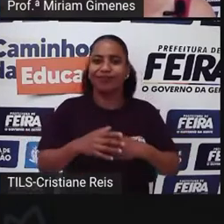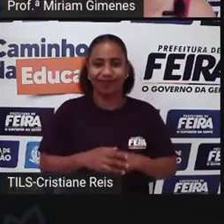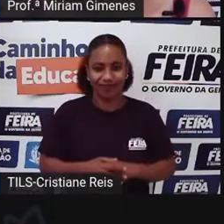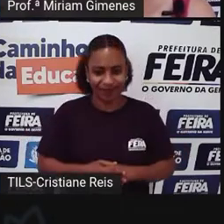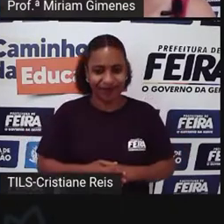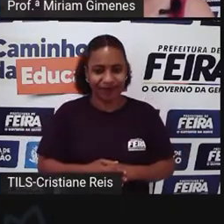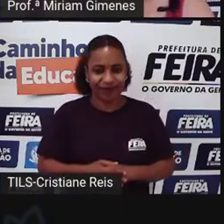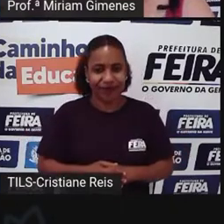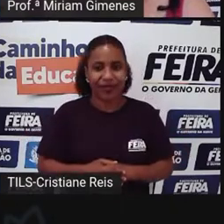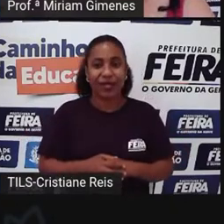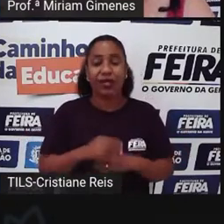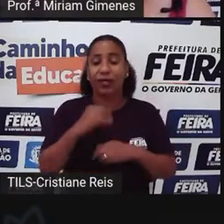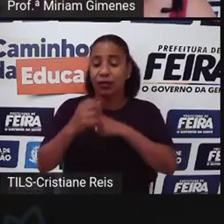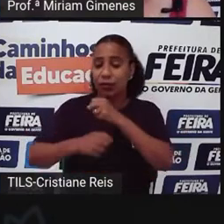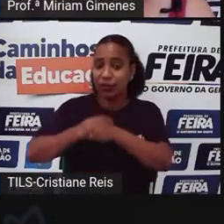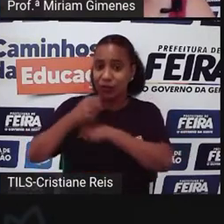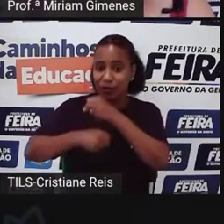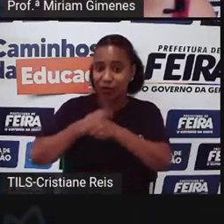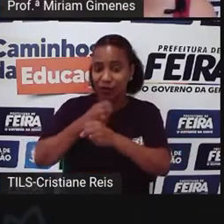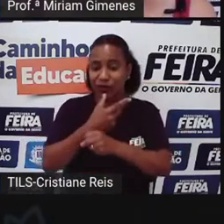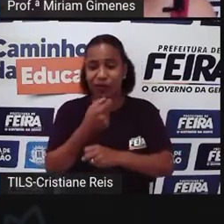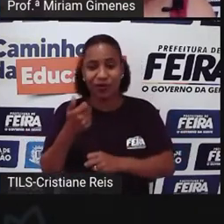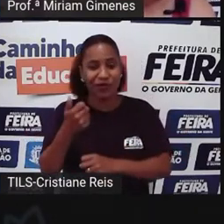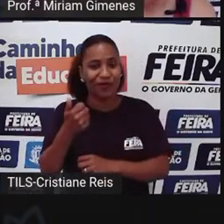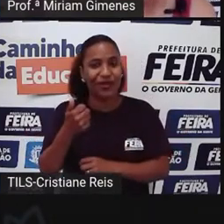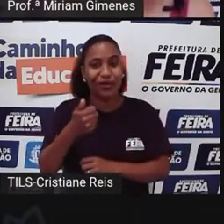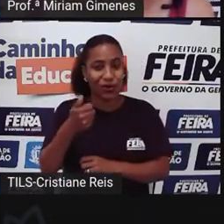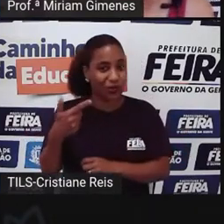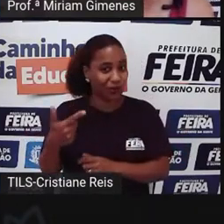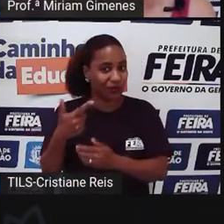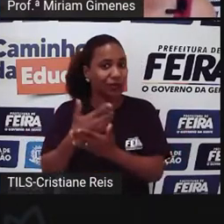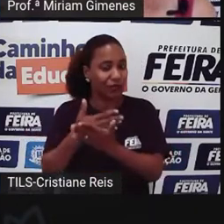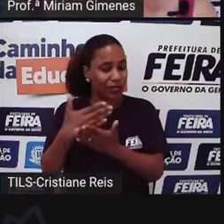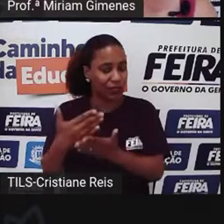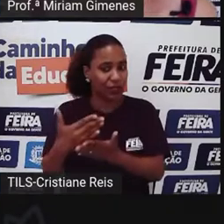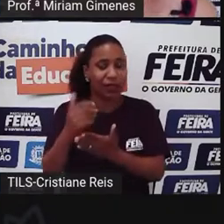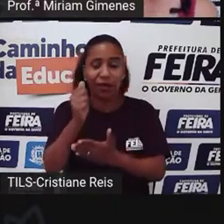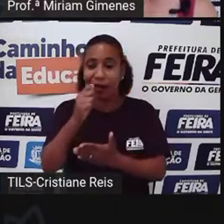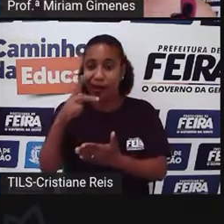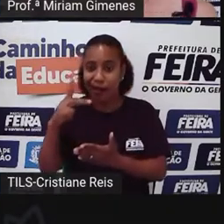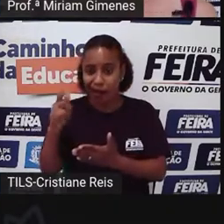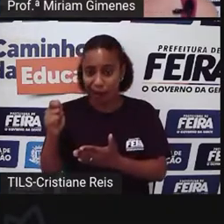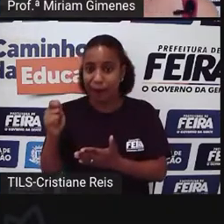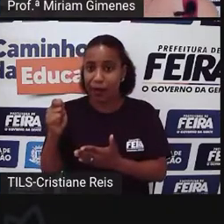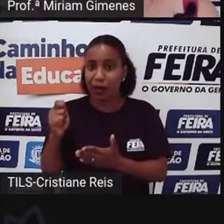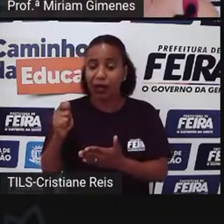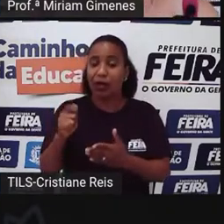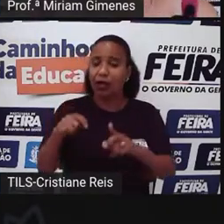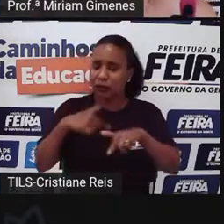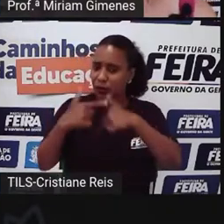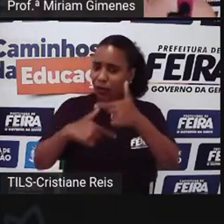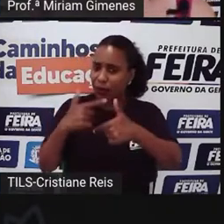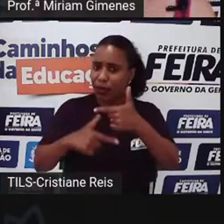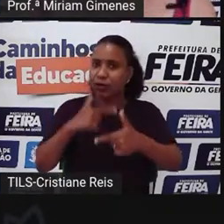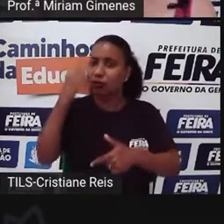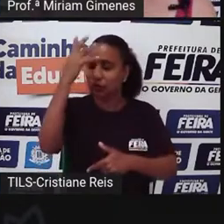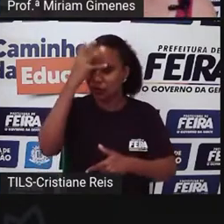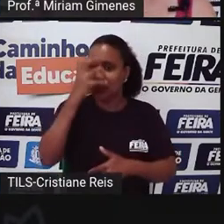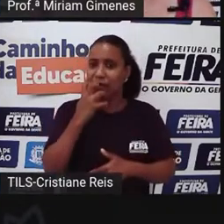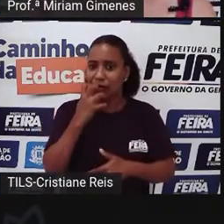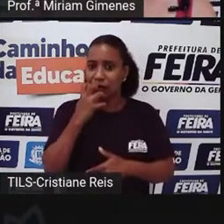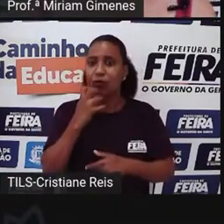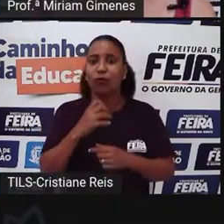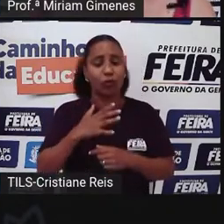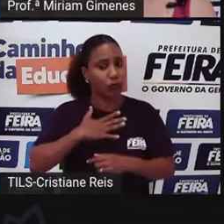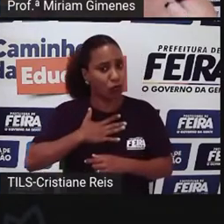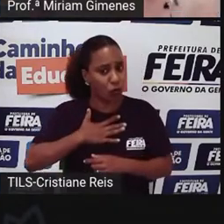Que eu participo da ONG Então é uma ONG Que é séria É muito séria Senão eu não estaria participando Então